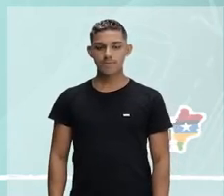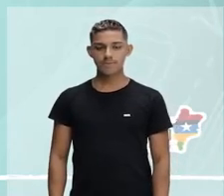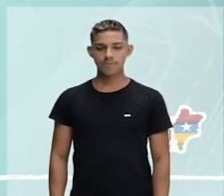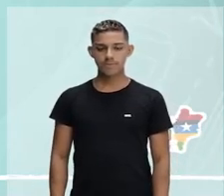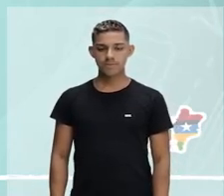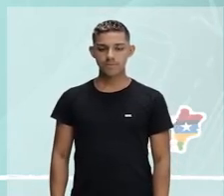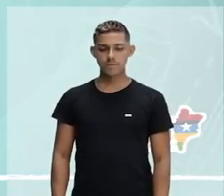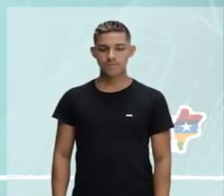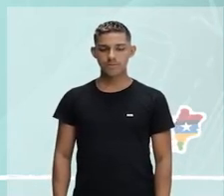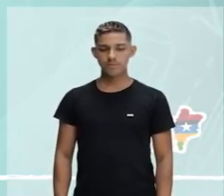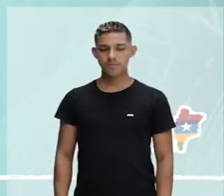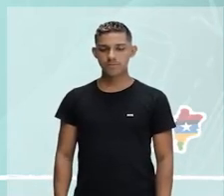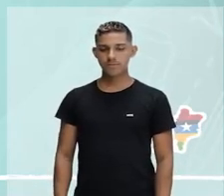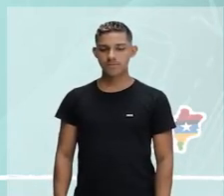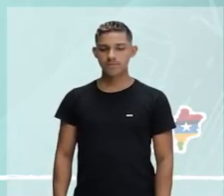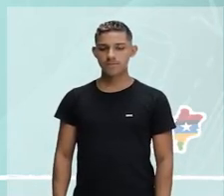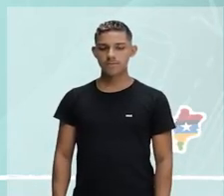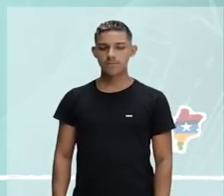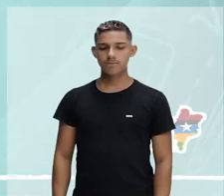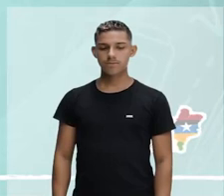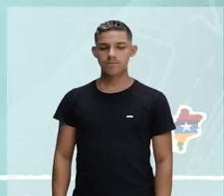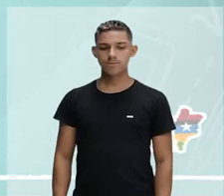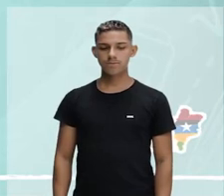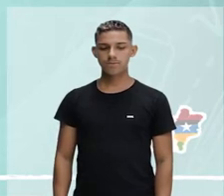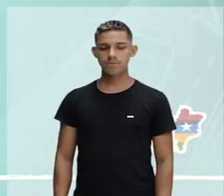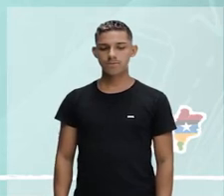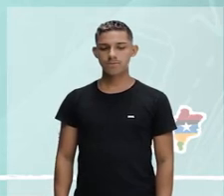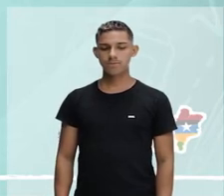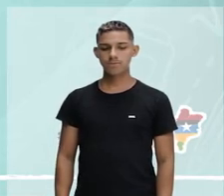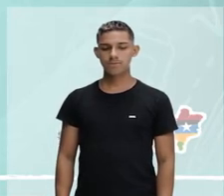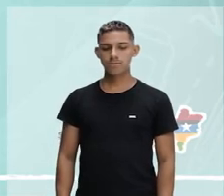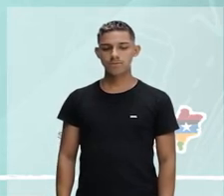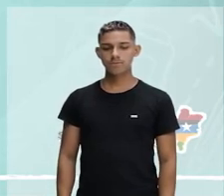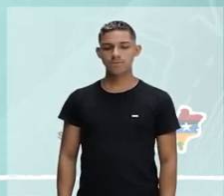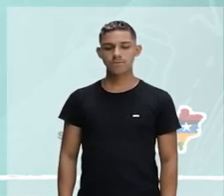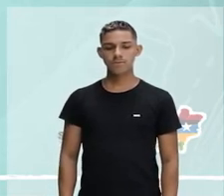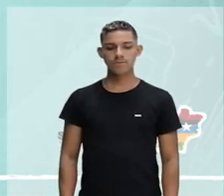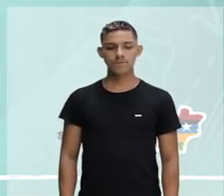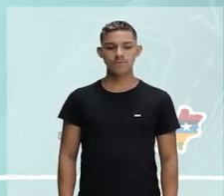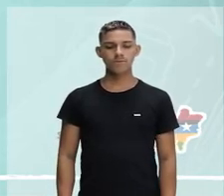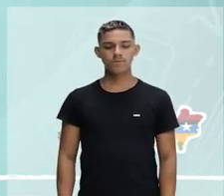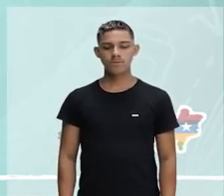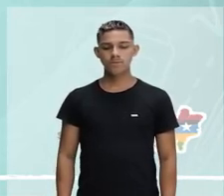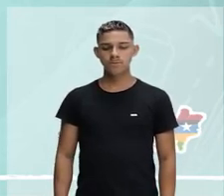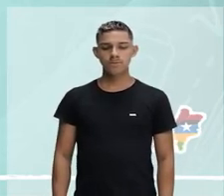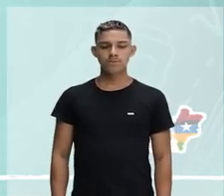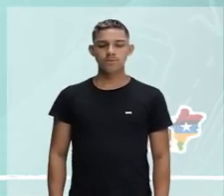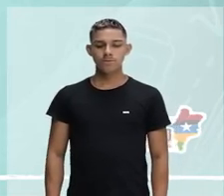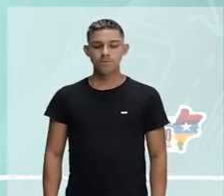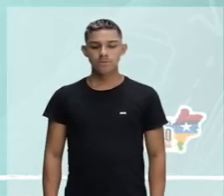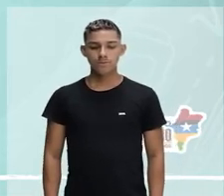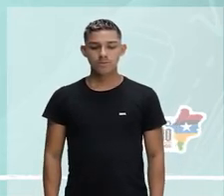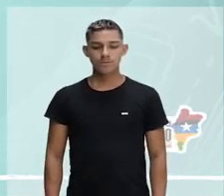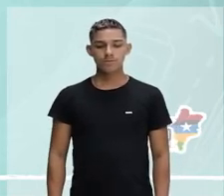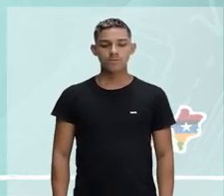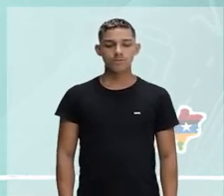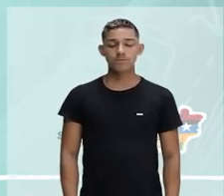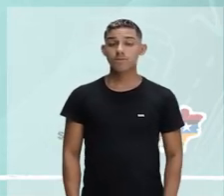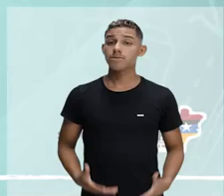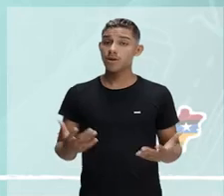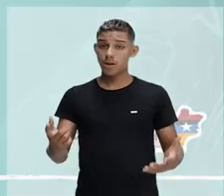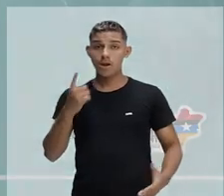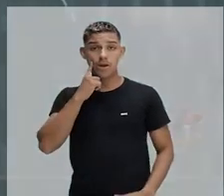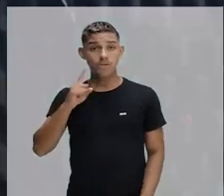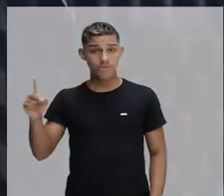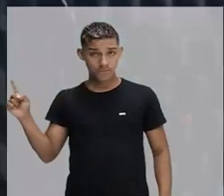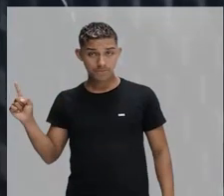português que se fale já para o castigo, mas, e amanhã quero você, o fino no português. Então,